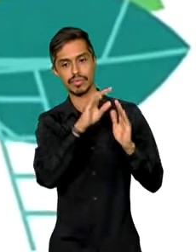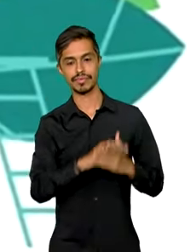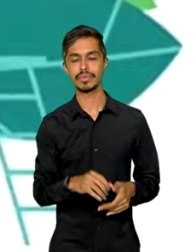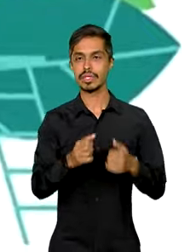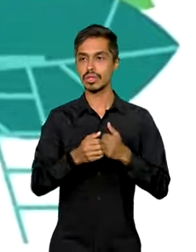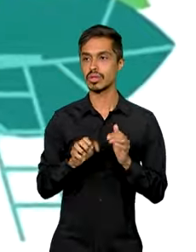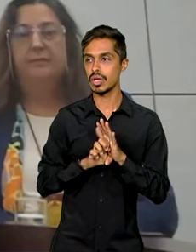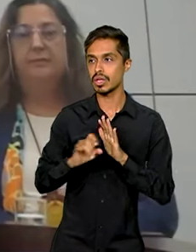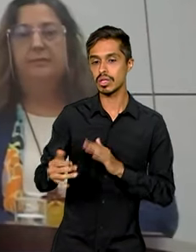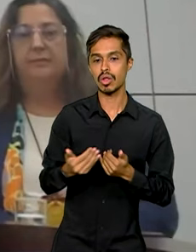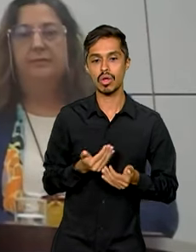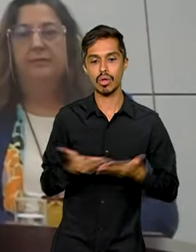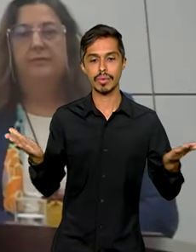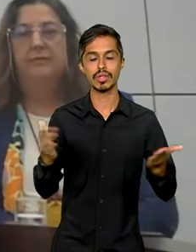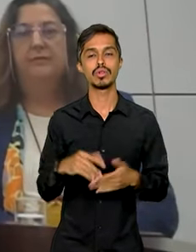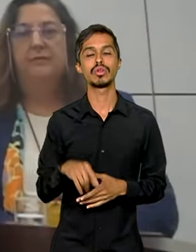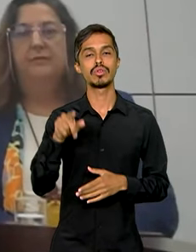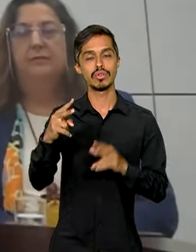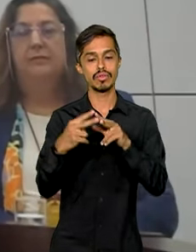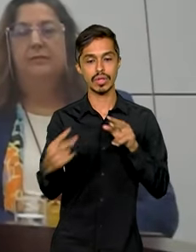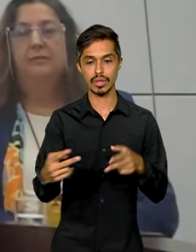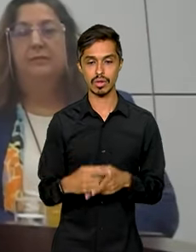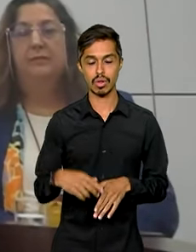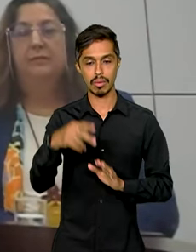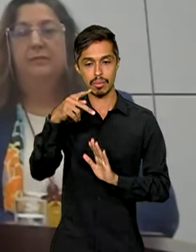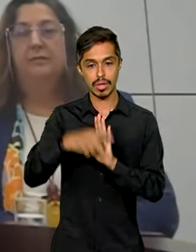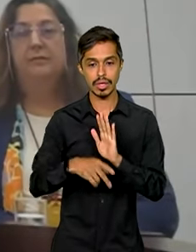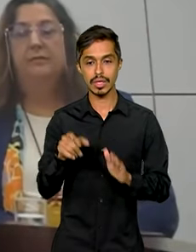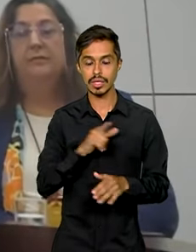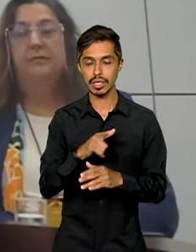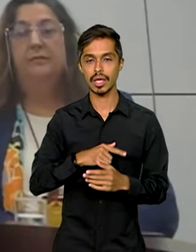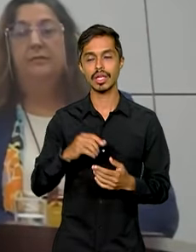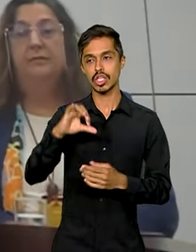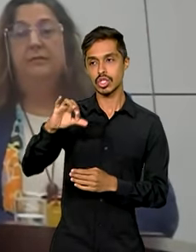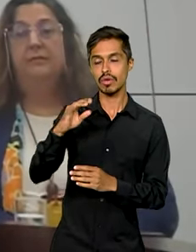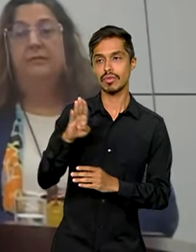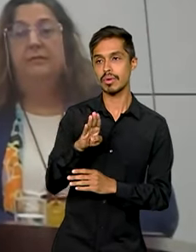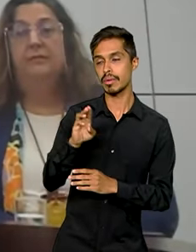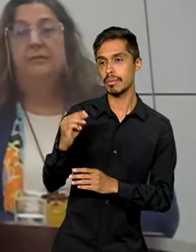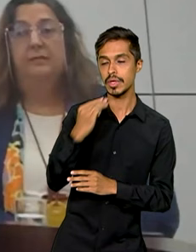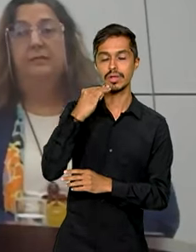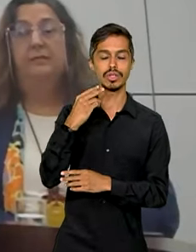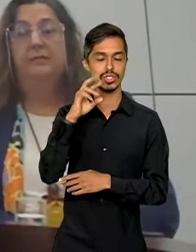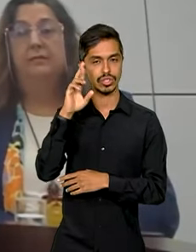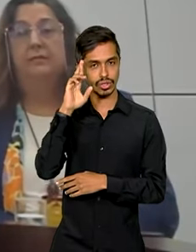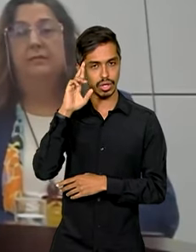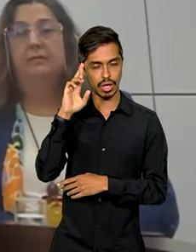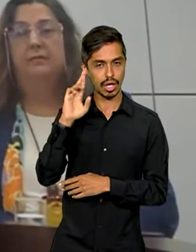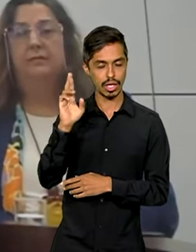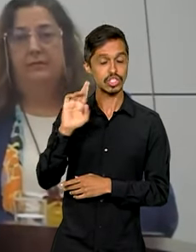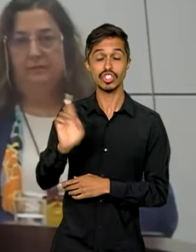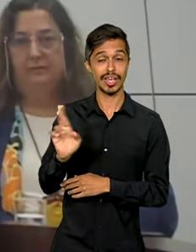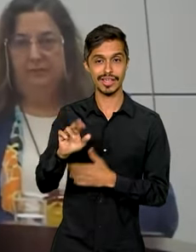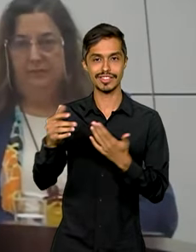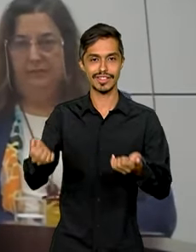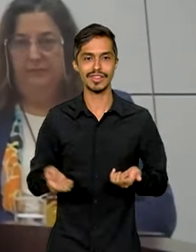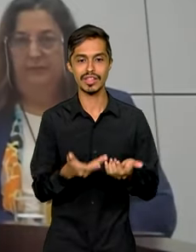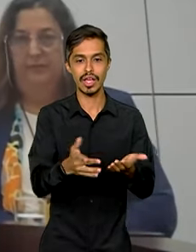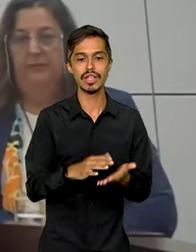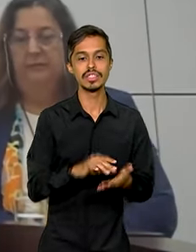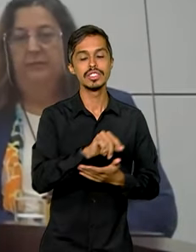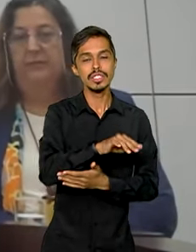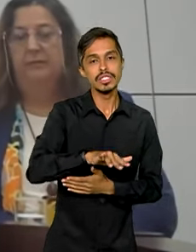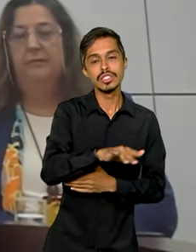em Brasília de forma virtual, o programa vai destinar 9 milhões de reais para custear bolsas para os servidores das